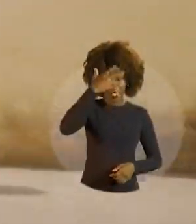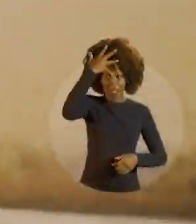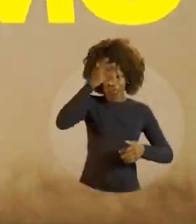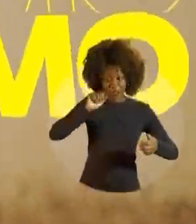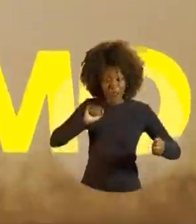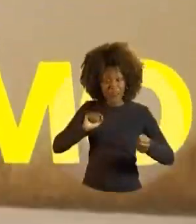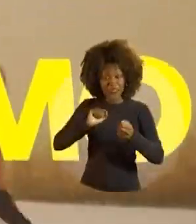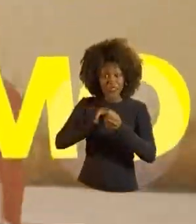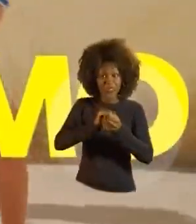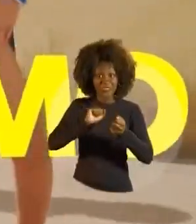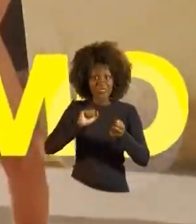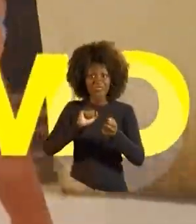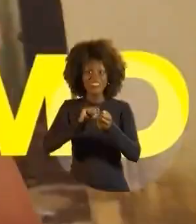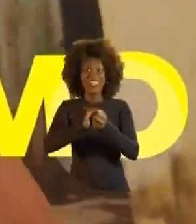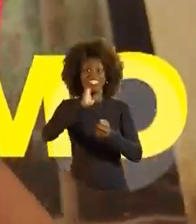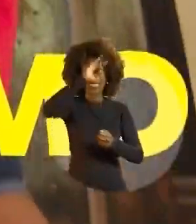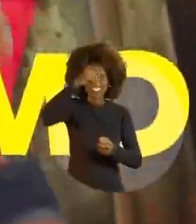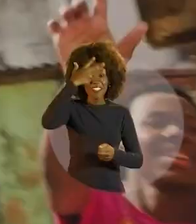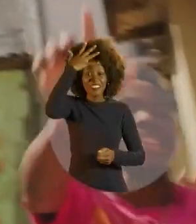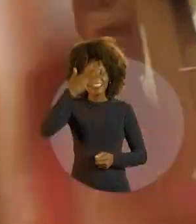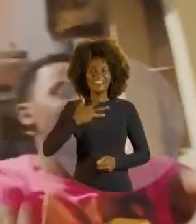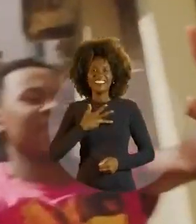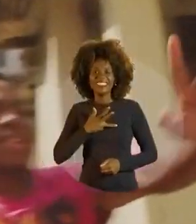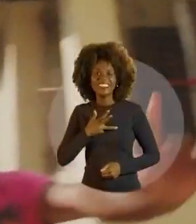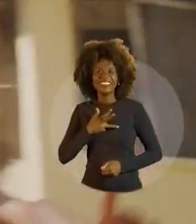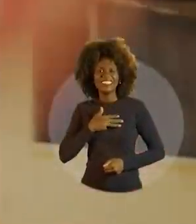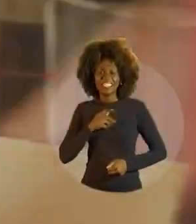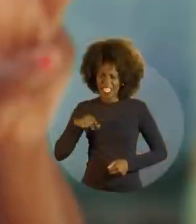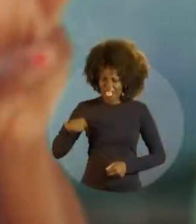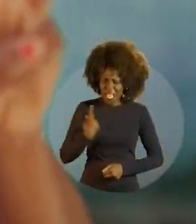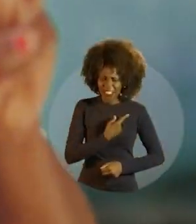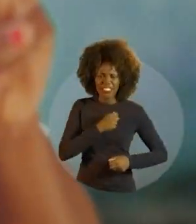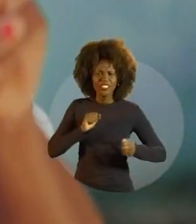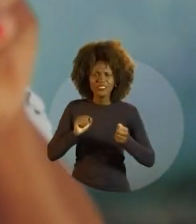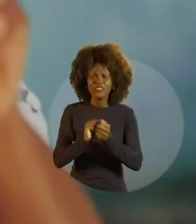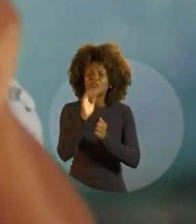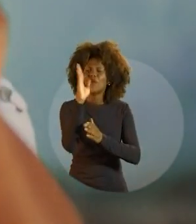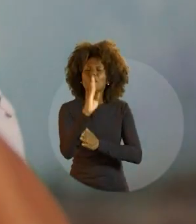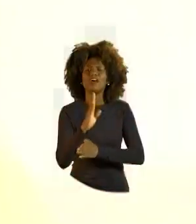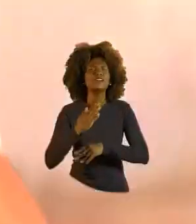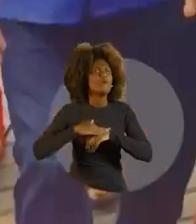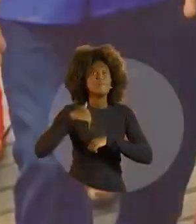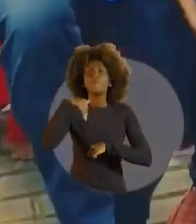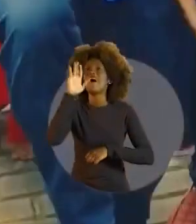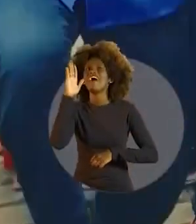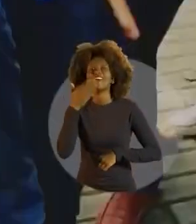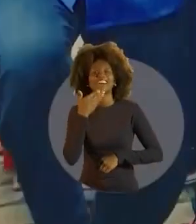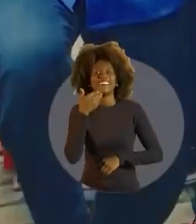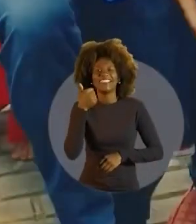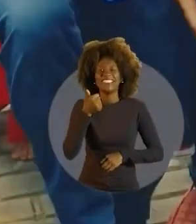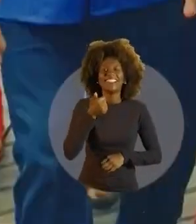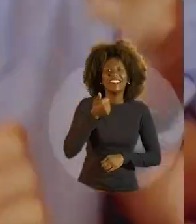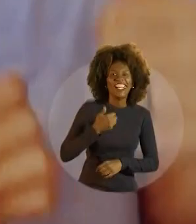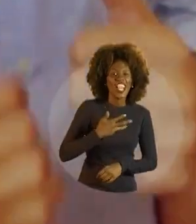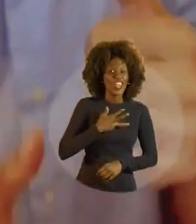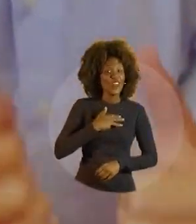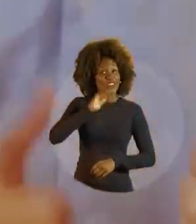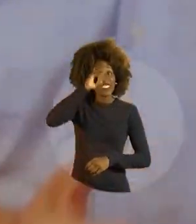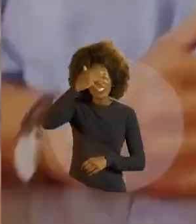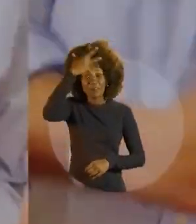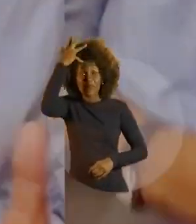Lula é Jerônimo, Jerônimo é Lula Com a gente junto o Brasil é muito mais Lula é